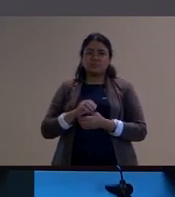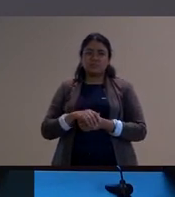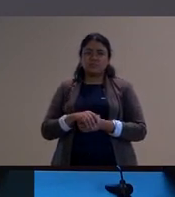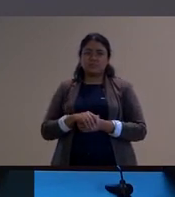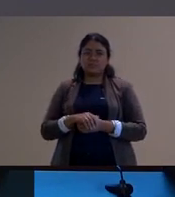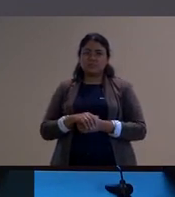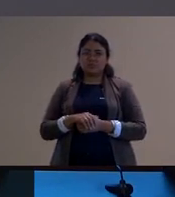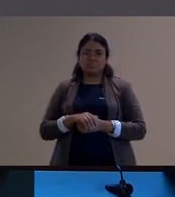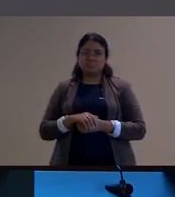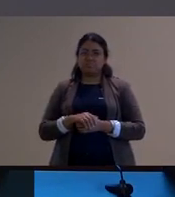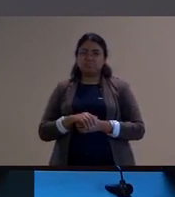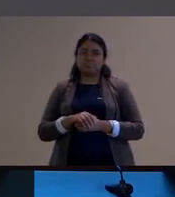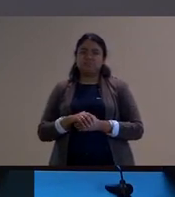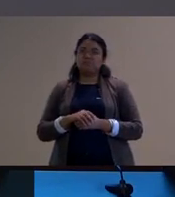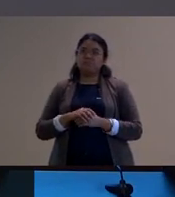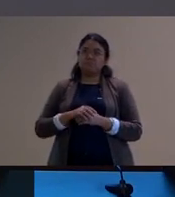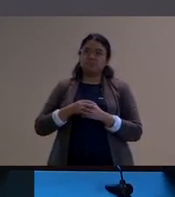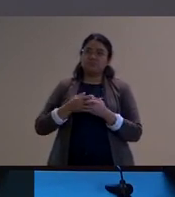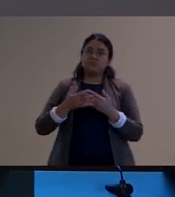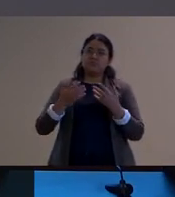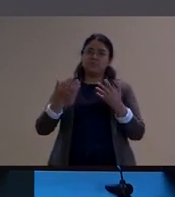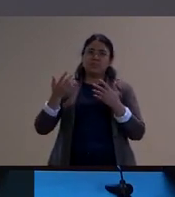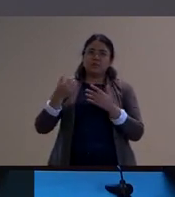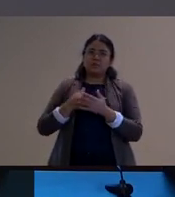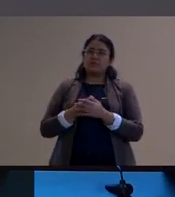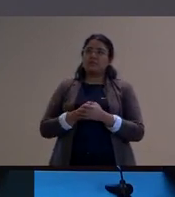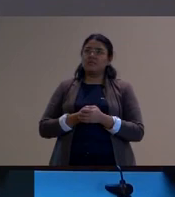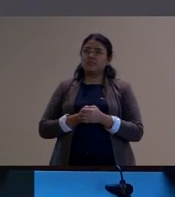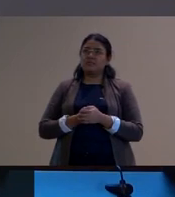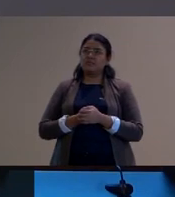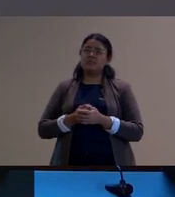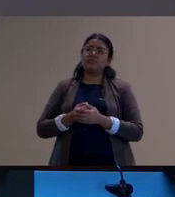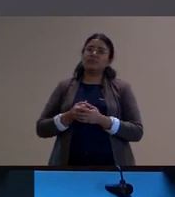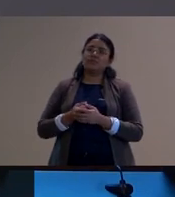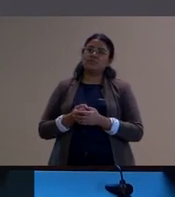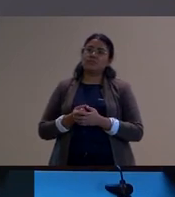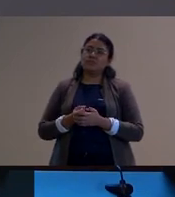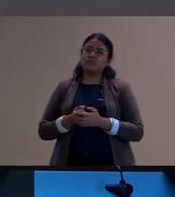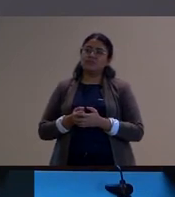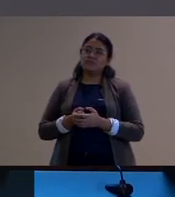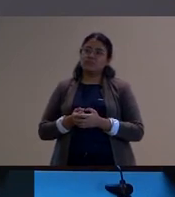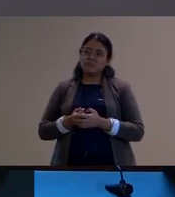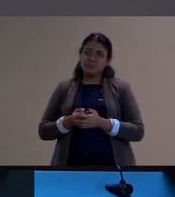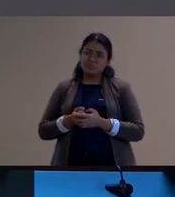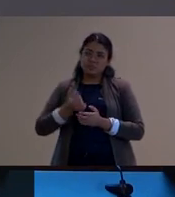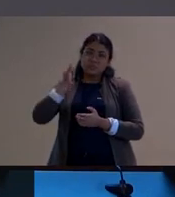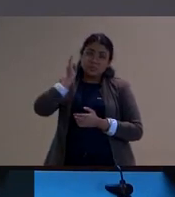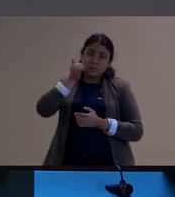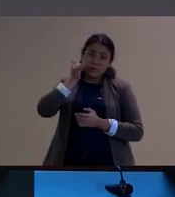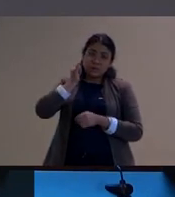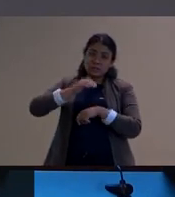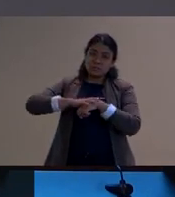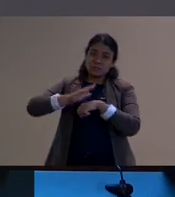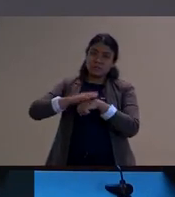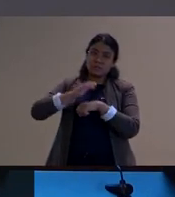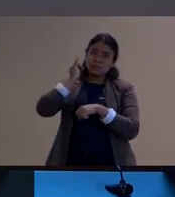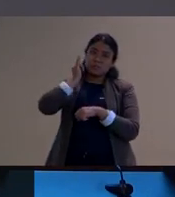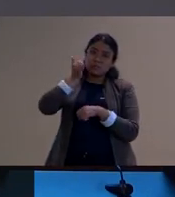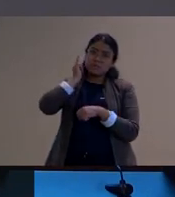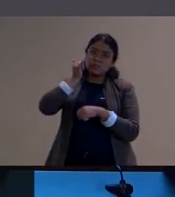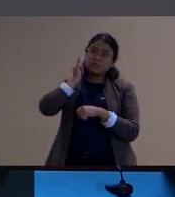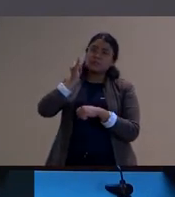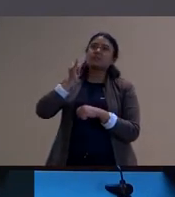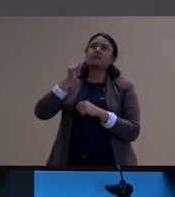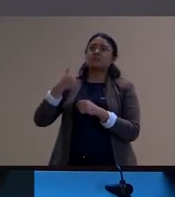nada enfim fazer um relato seco enfim faz com que o relato dele permaneça